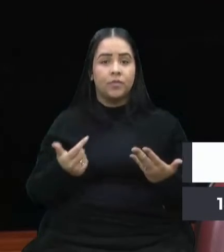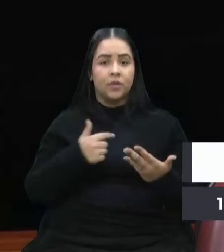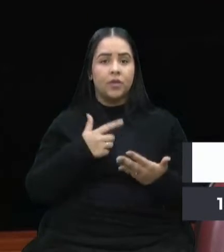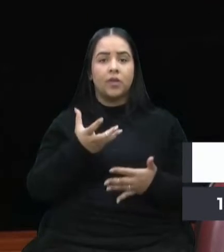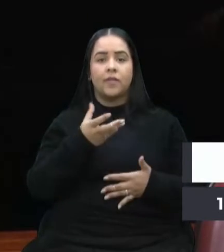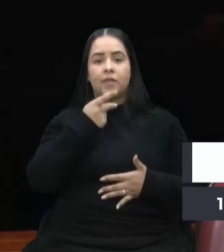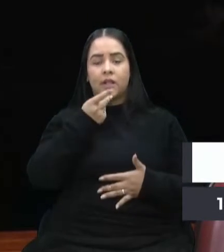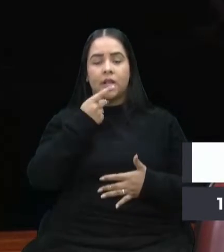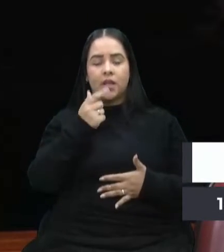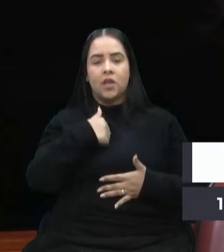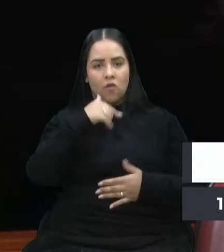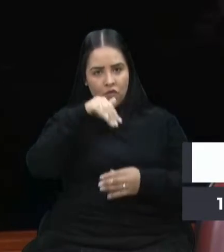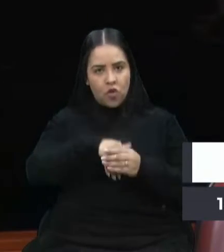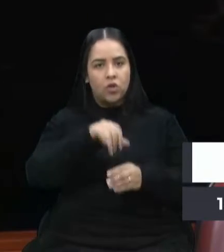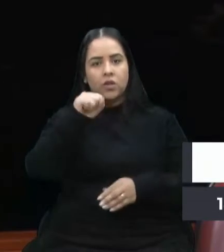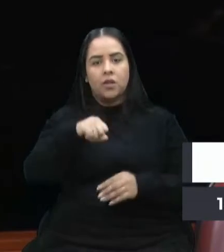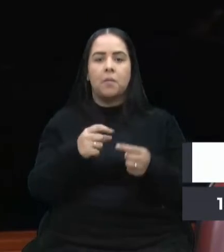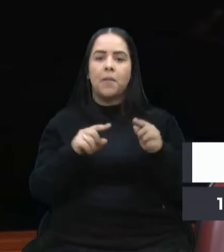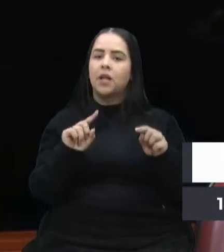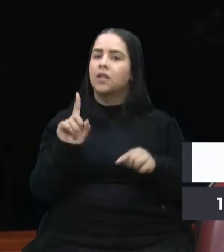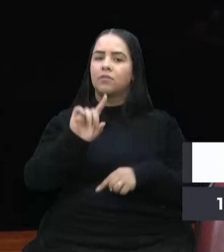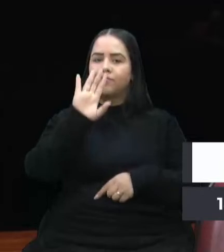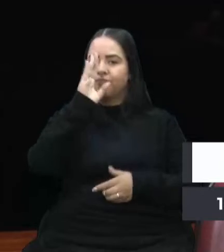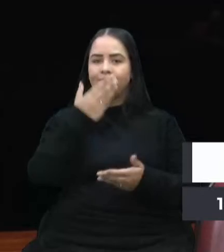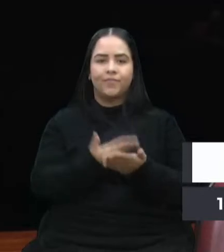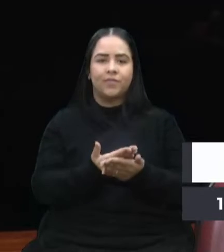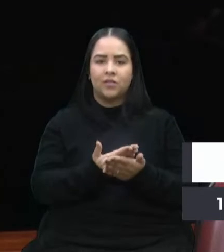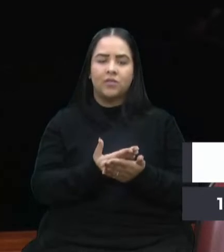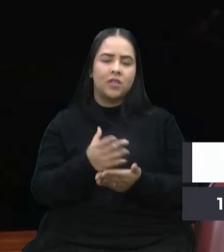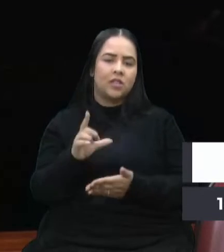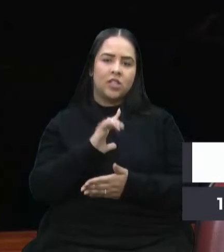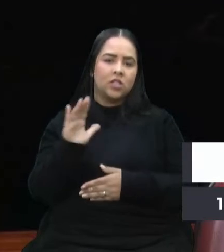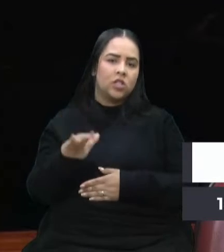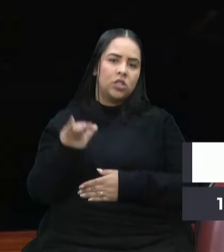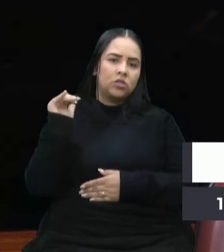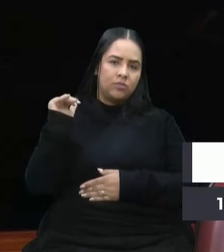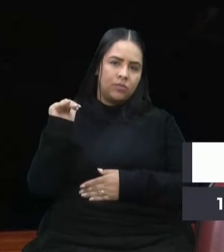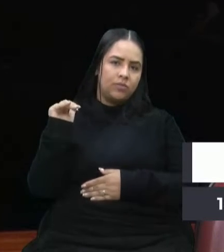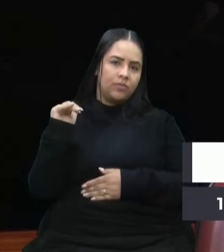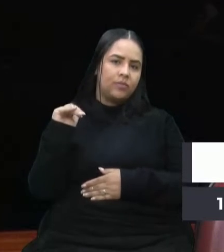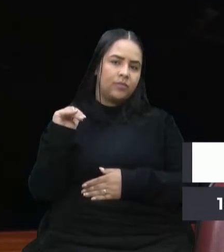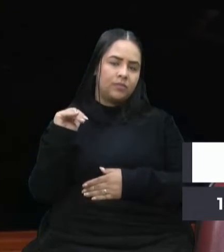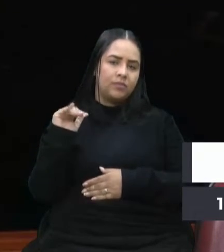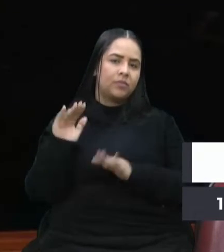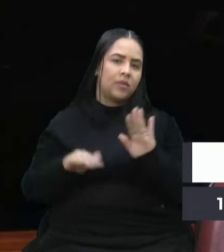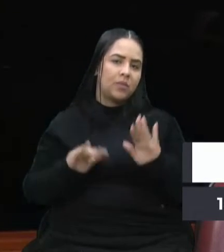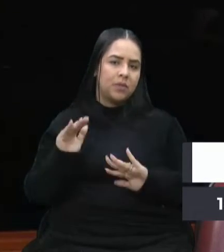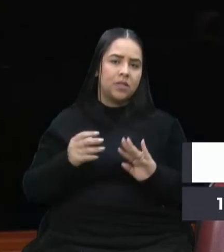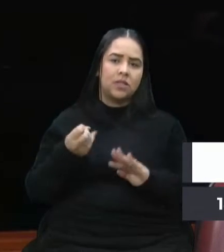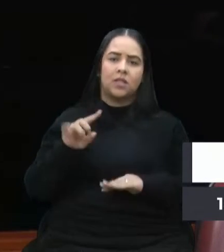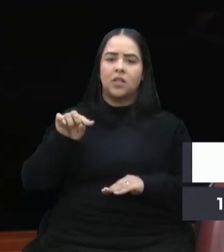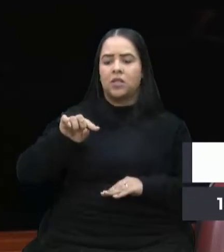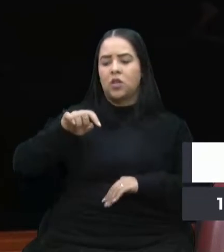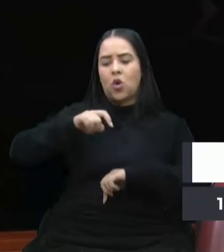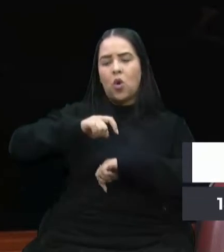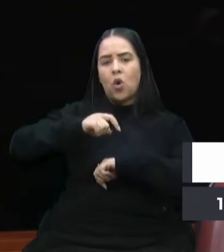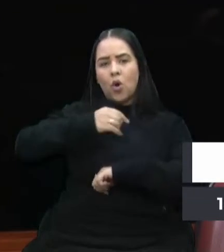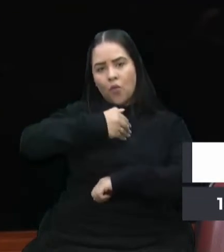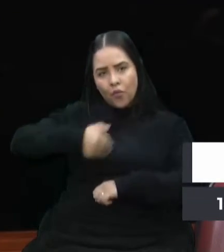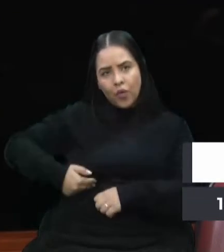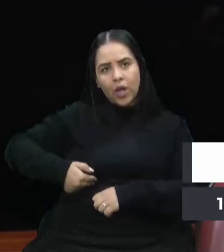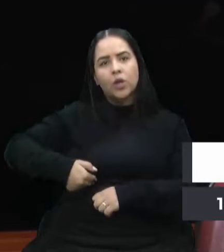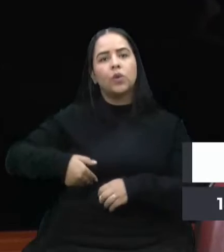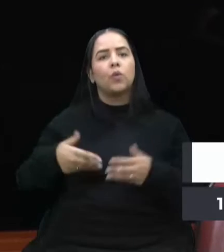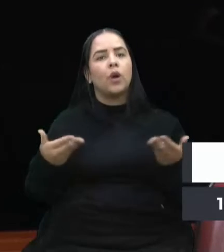que voto favorável, mas não acreditando que vai ser chamado, independente desse governo, governo do que